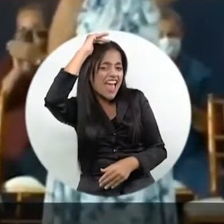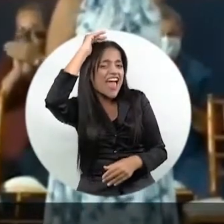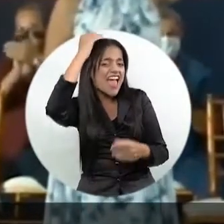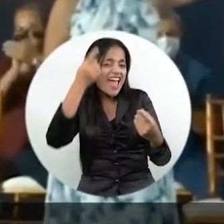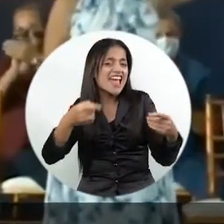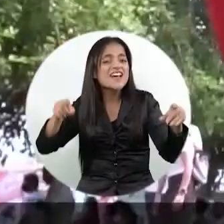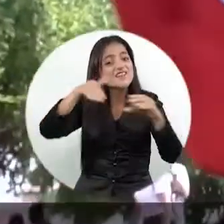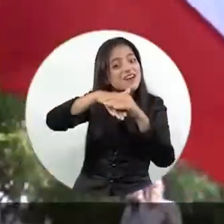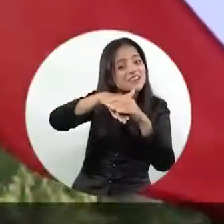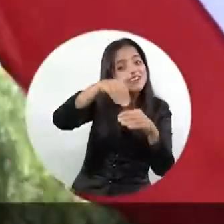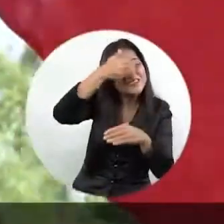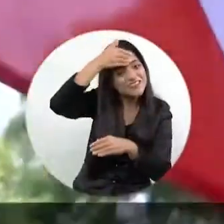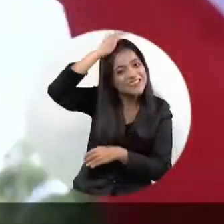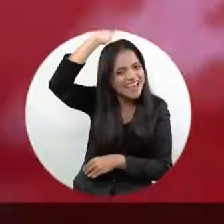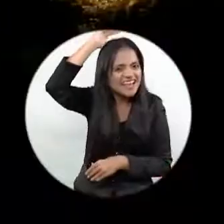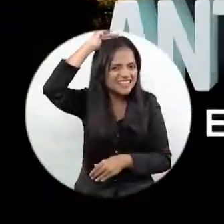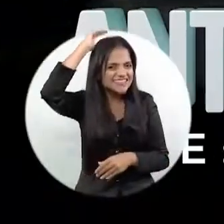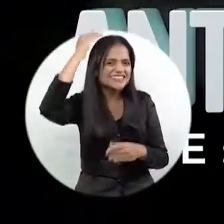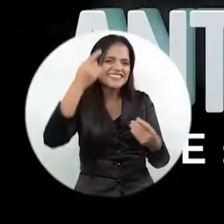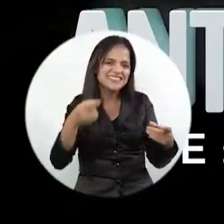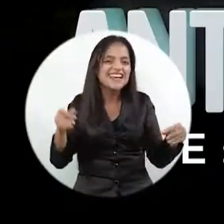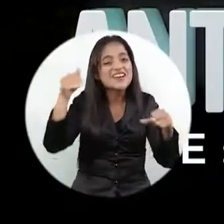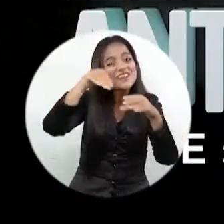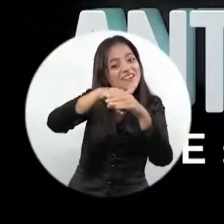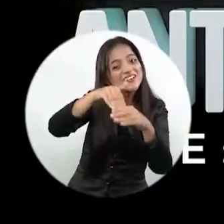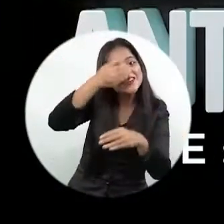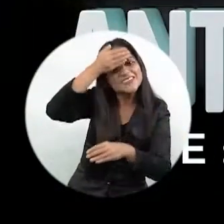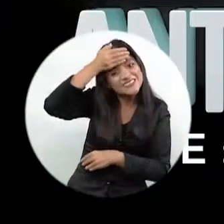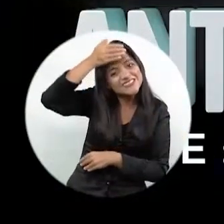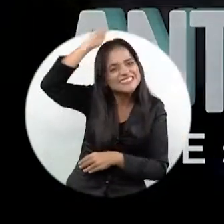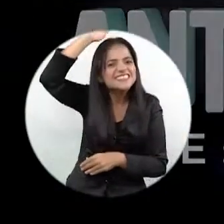Maricel. Voto no Zé.